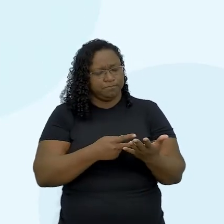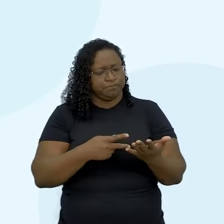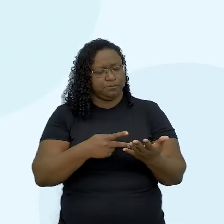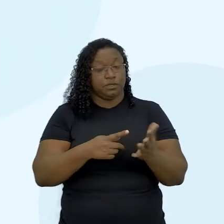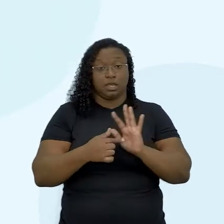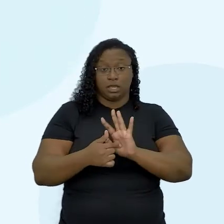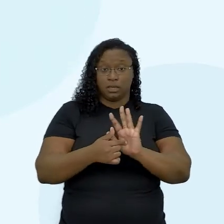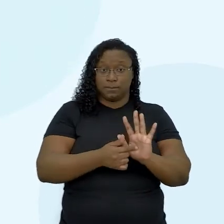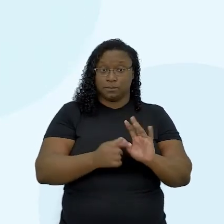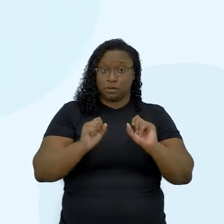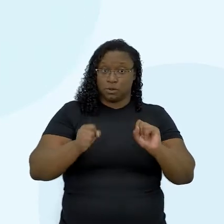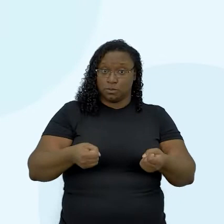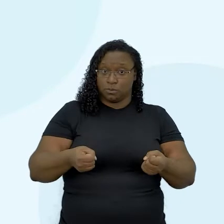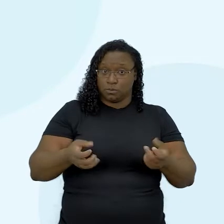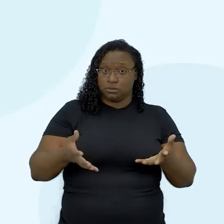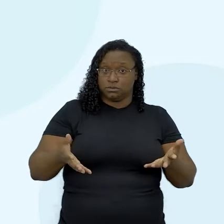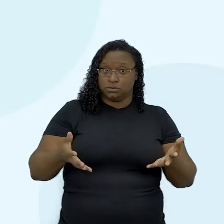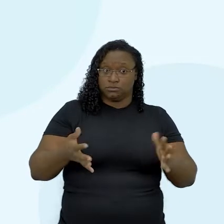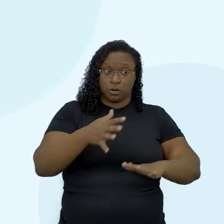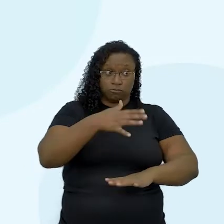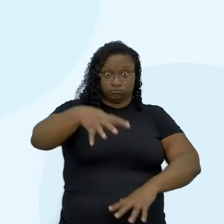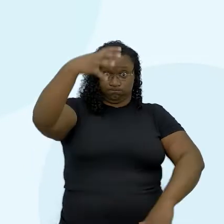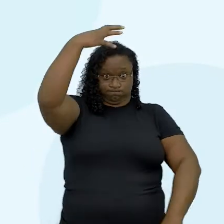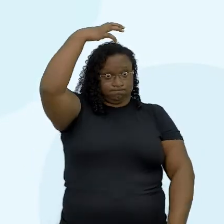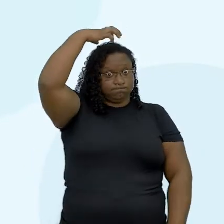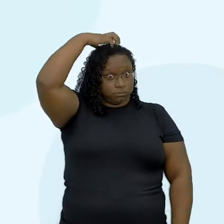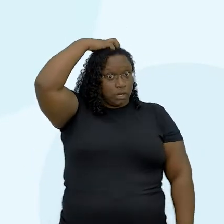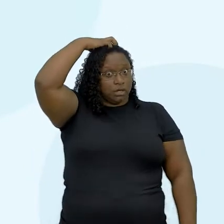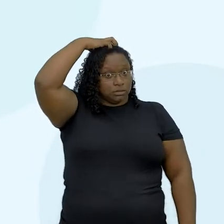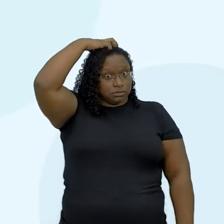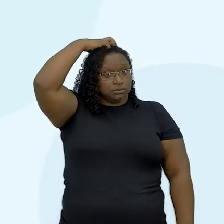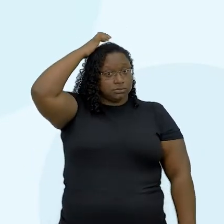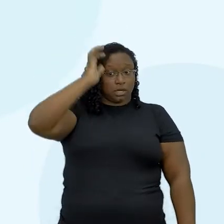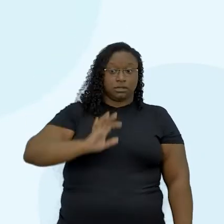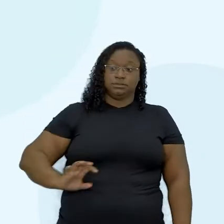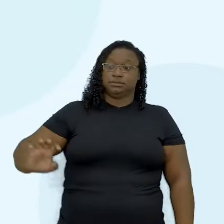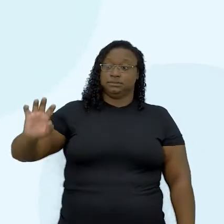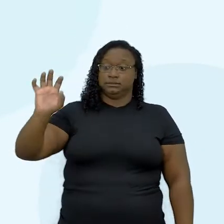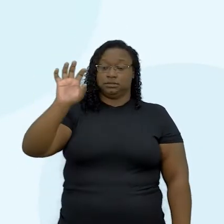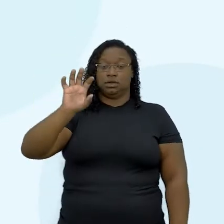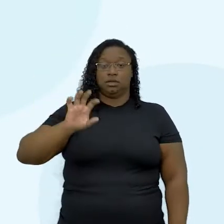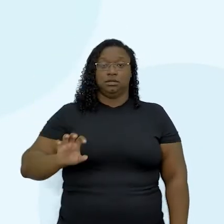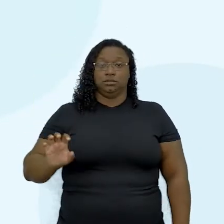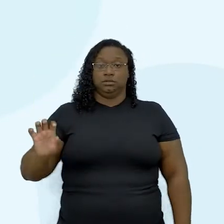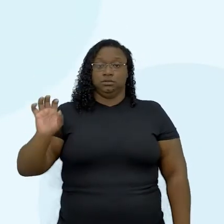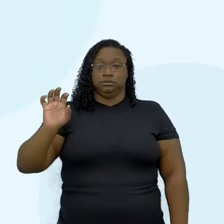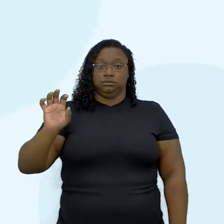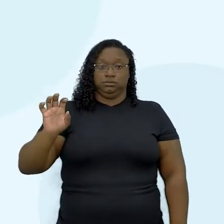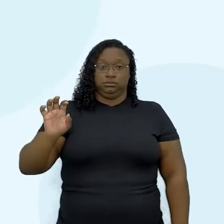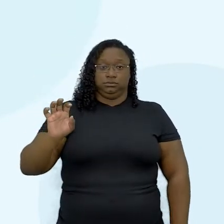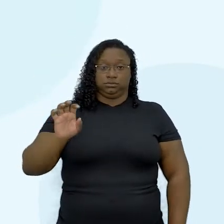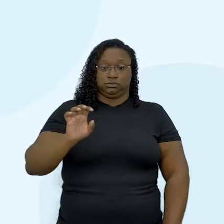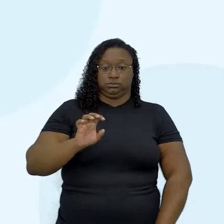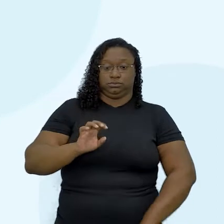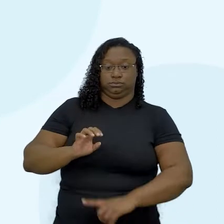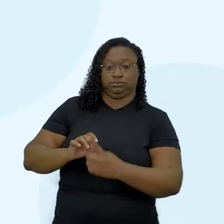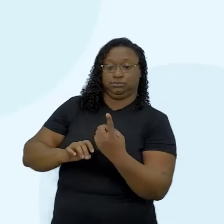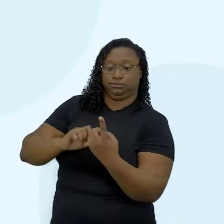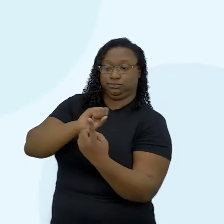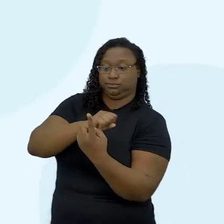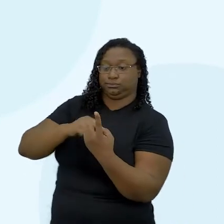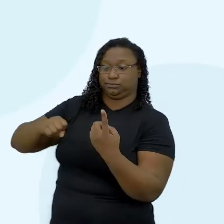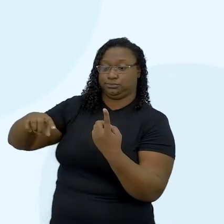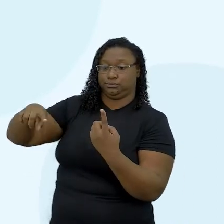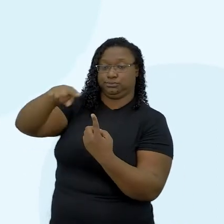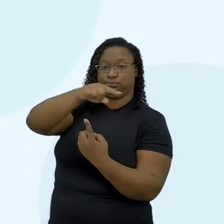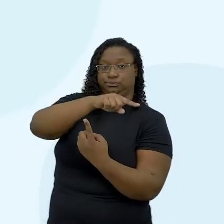que o poder da soberania, o poder dos estados, passou a ser exercido em zonas de morte.